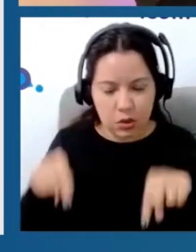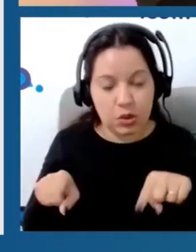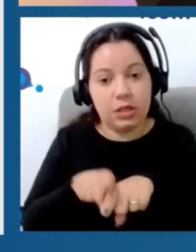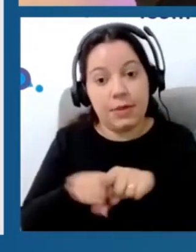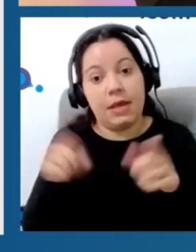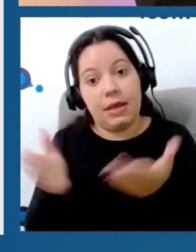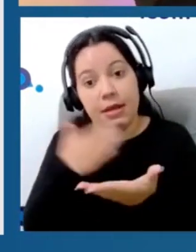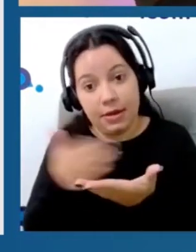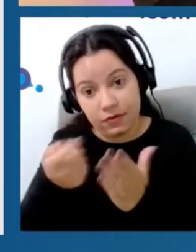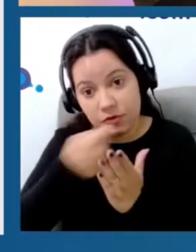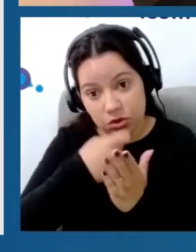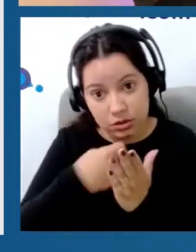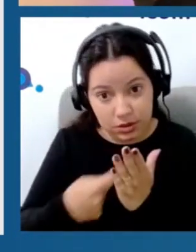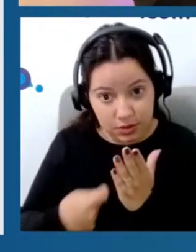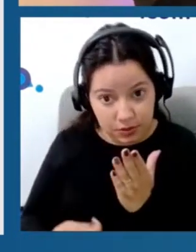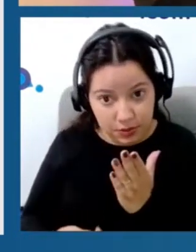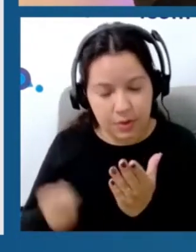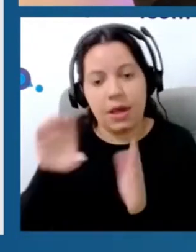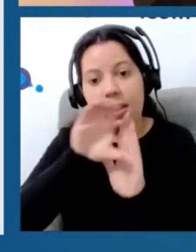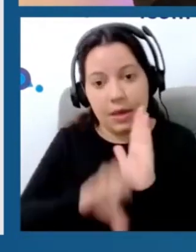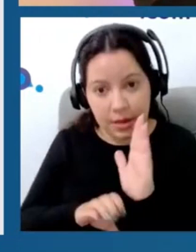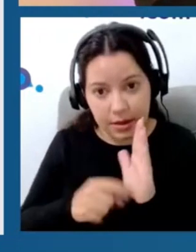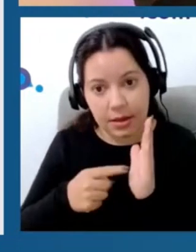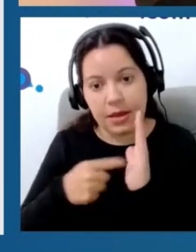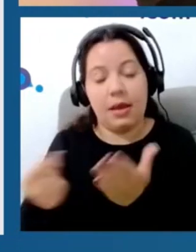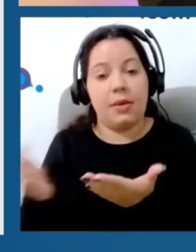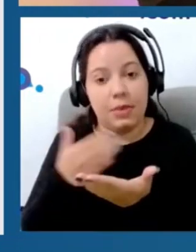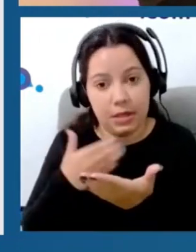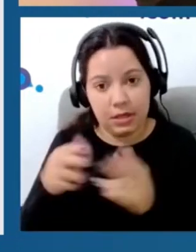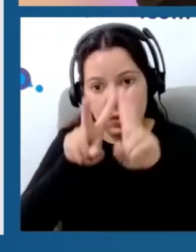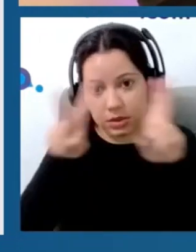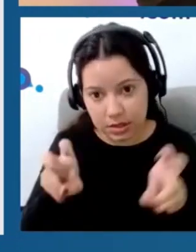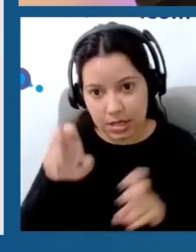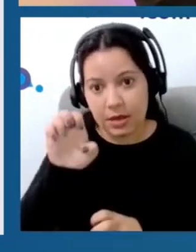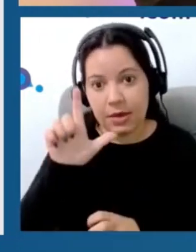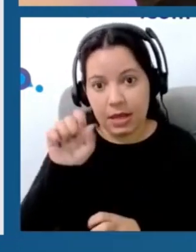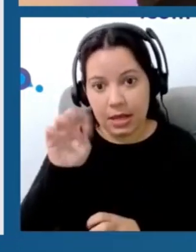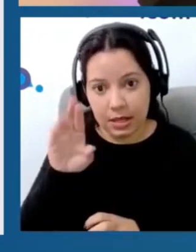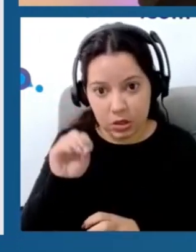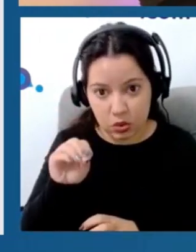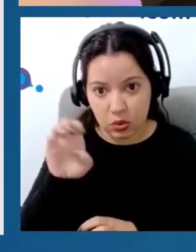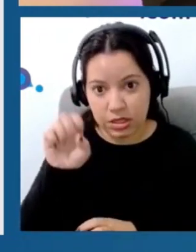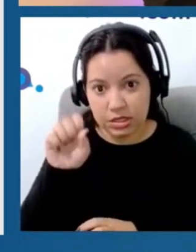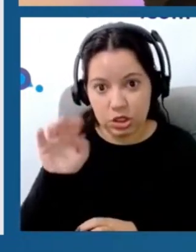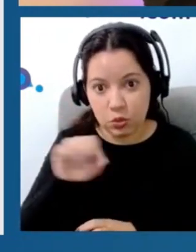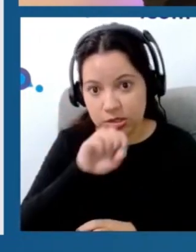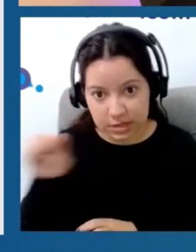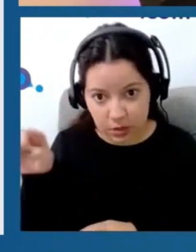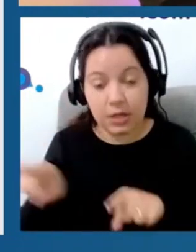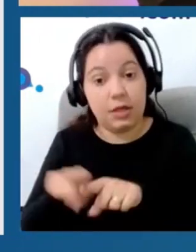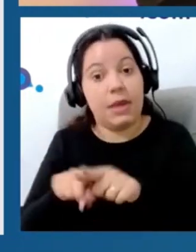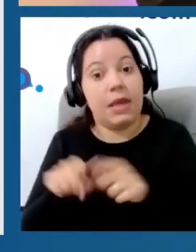escreveu, capítulos sobre eletroestimulação por TENS, para analgesia, inclusive do Profisd, e um livro que está